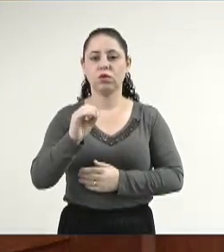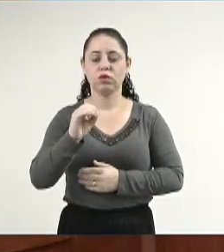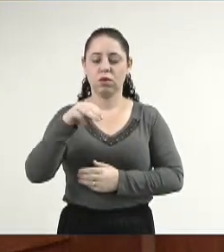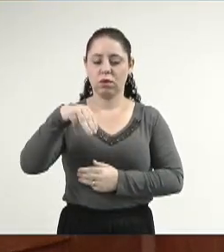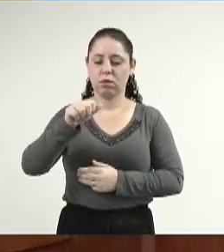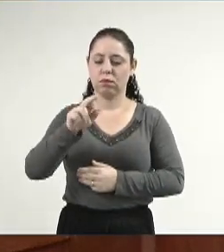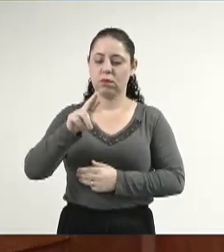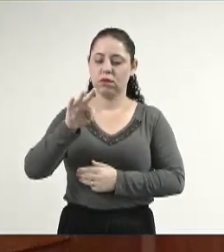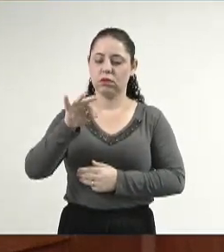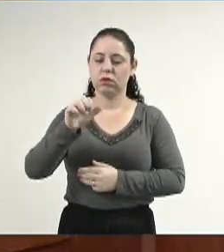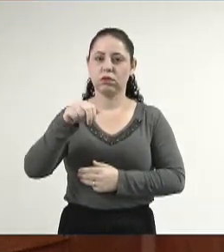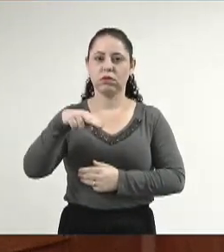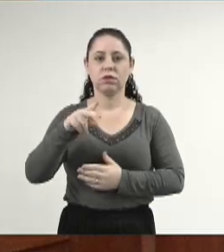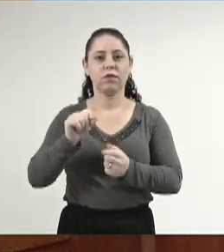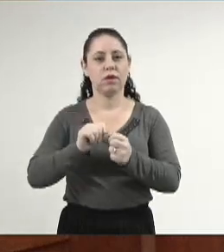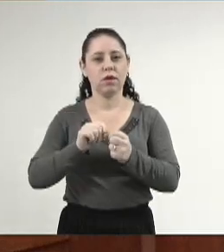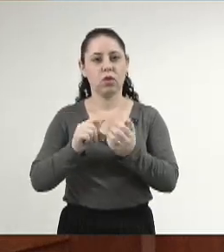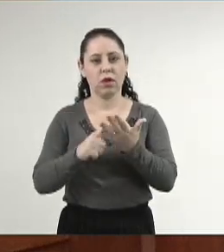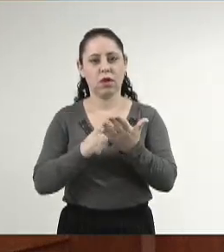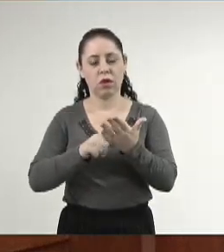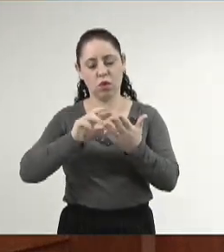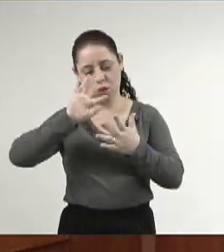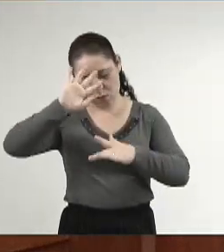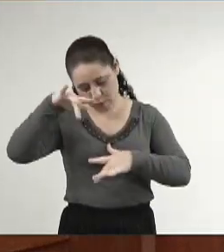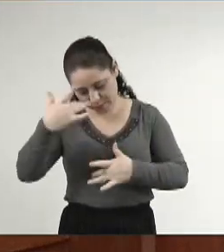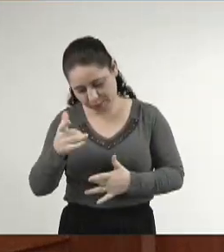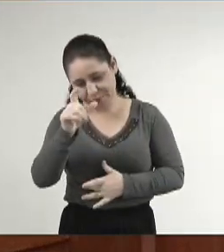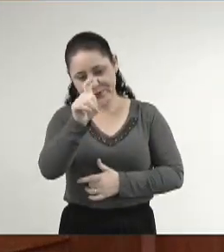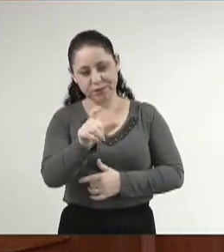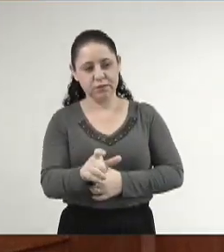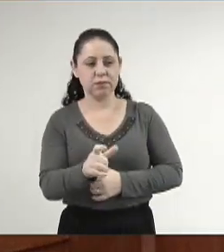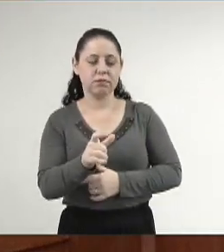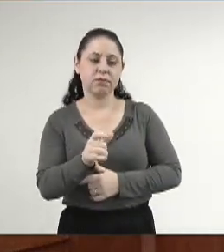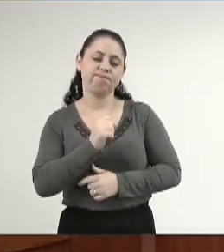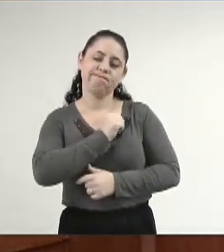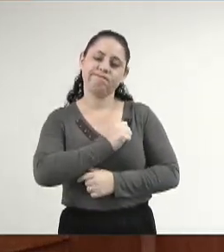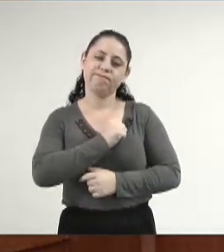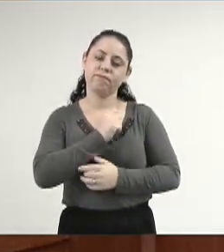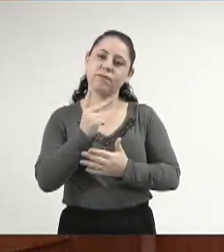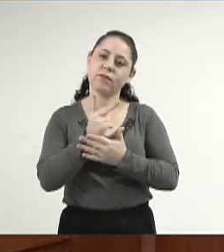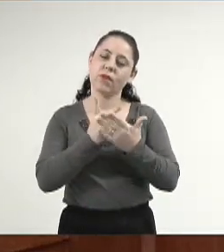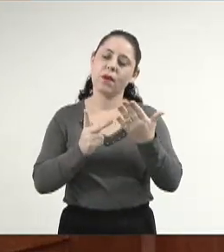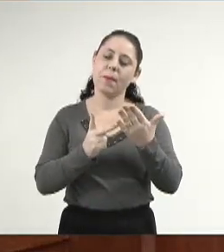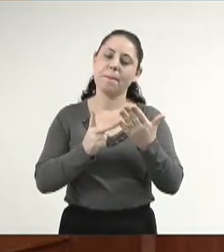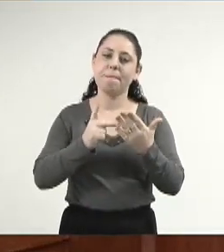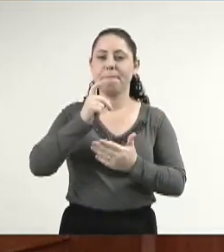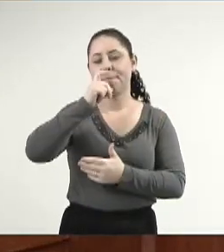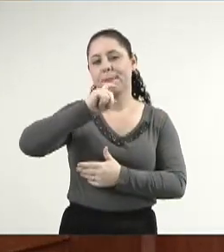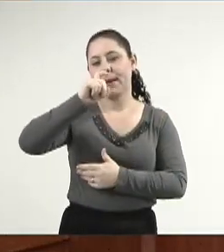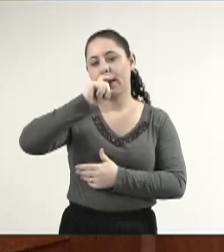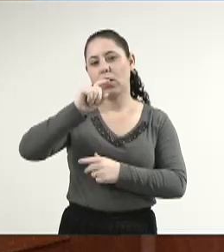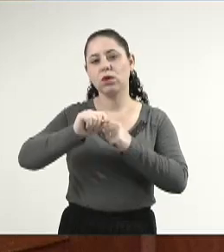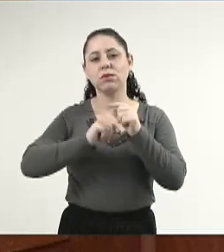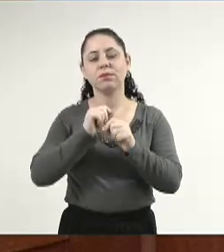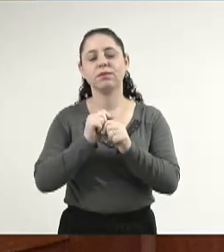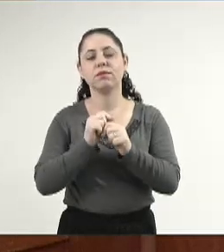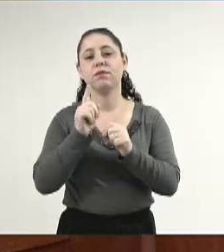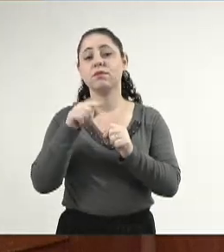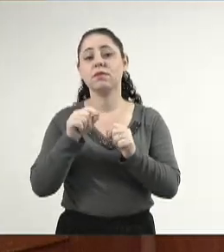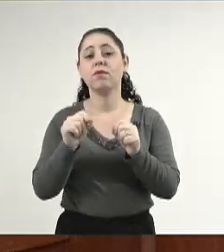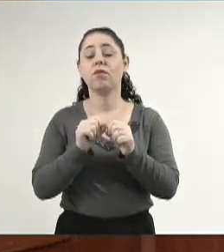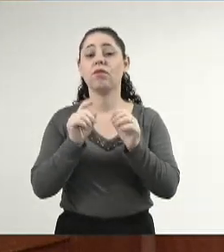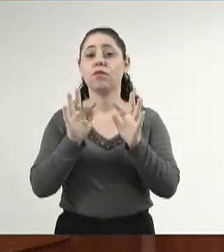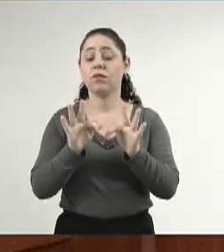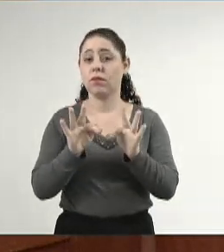ele que fez um livro em homenagem ao nosso querido e saudoso poeta Manuel de Barros e que será